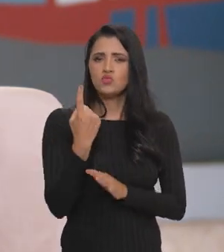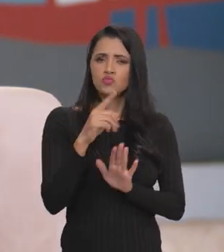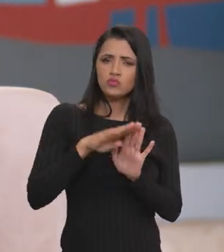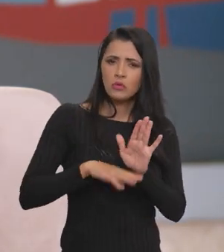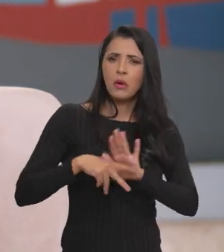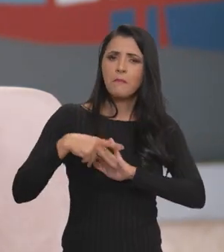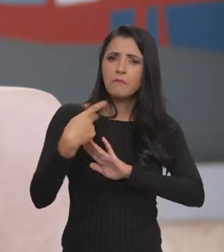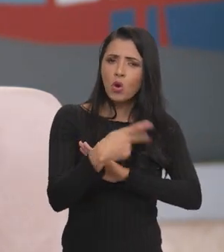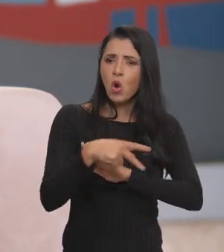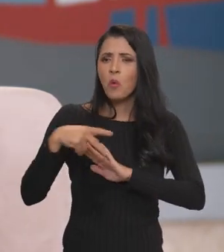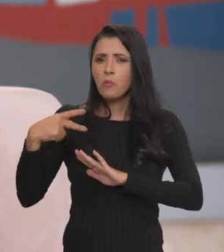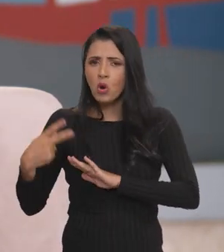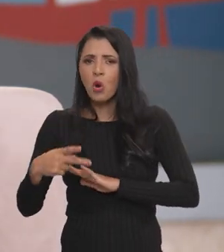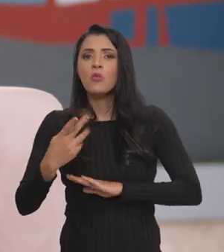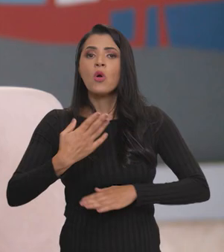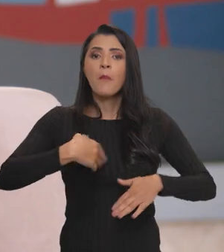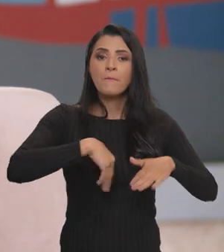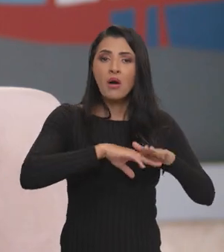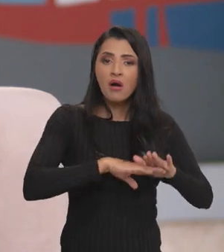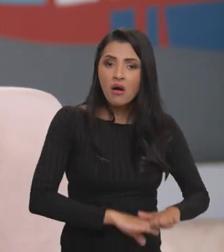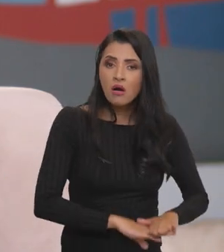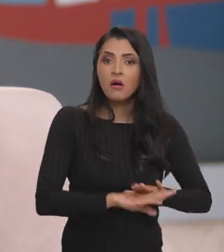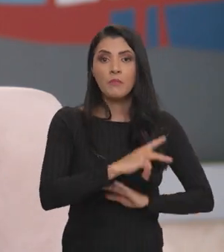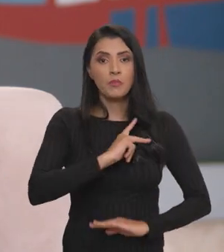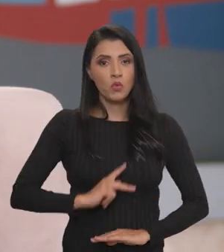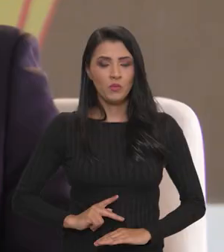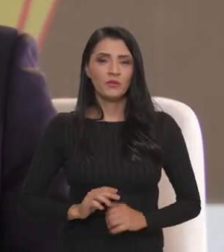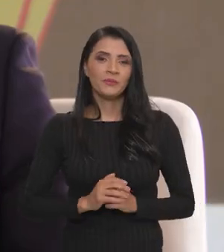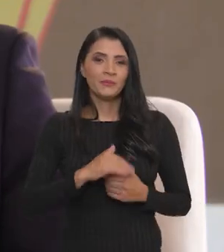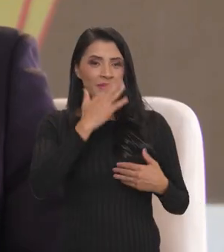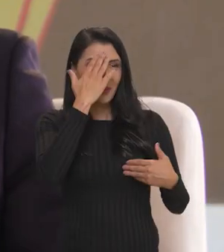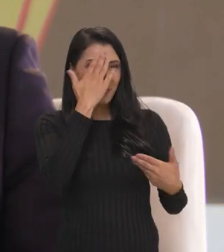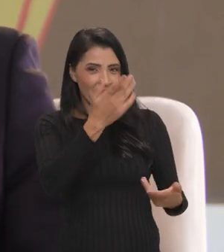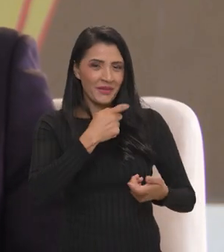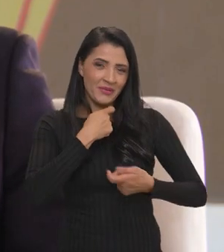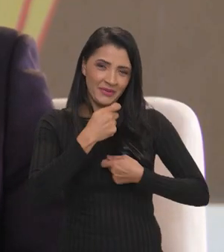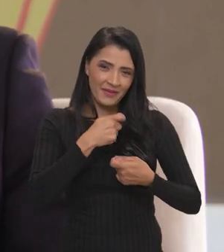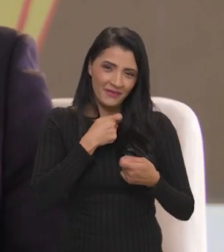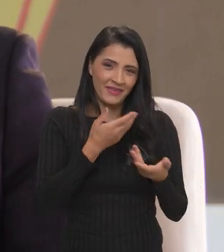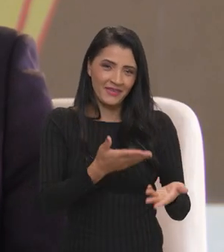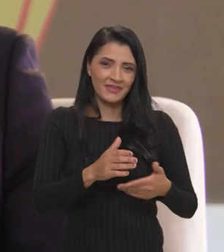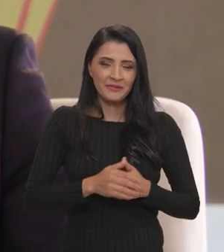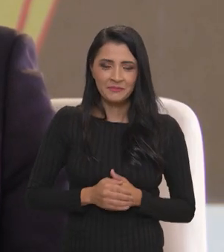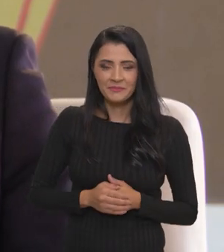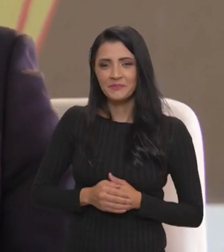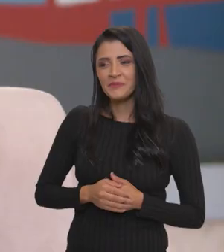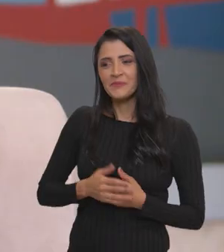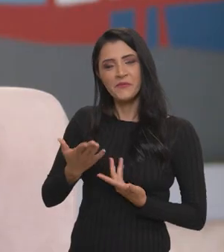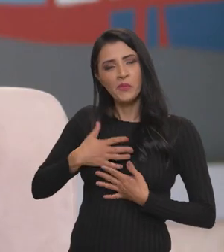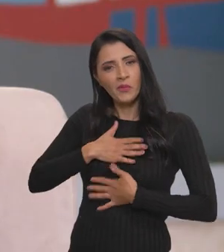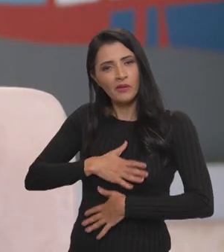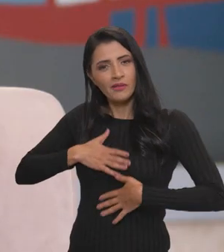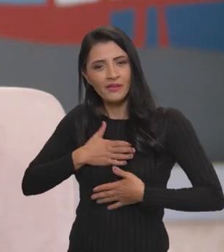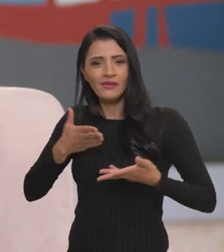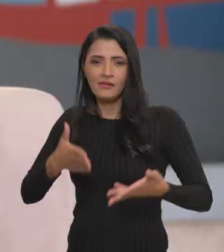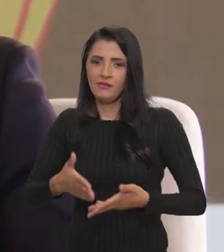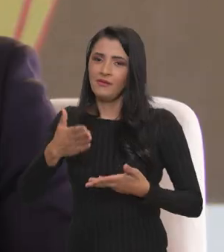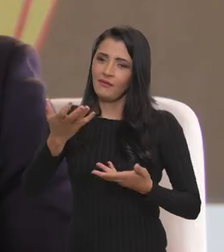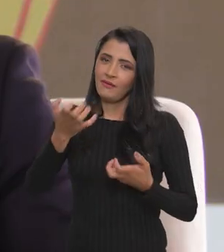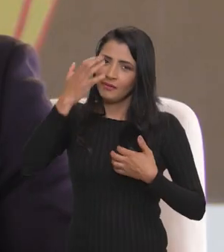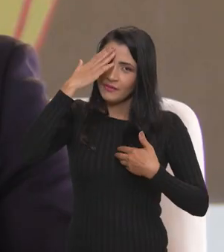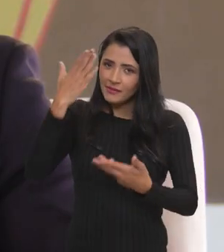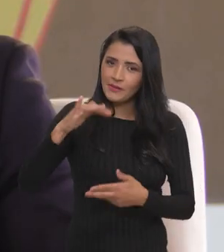programa específico para estoques públicos. Muito obrigado pela entrevista, Fernanda. Paulo, foi uma grande